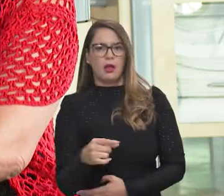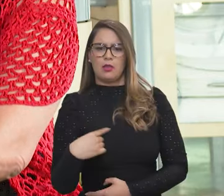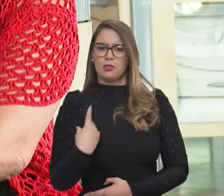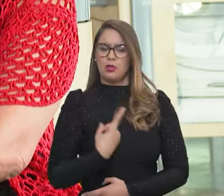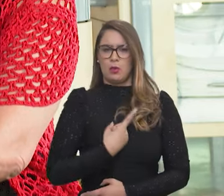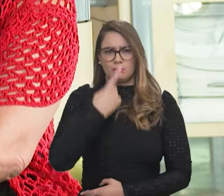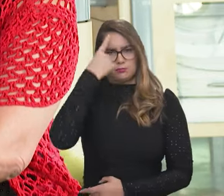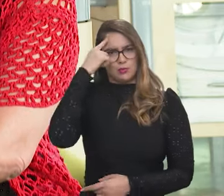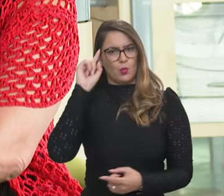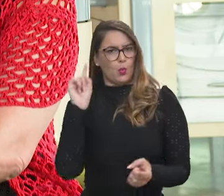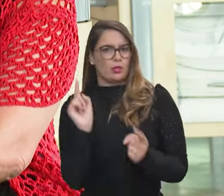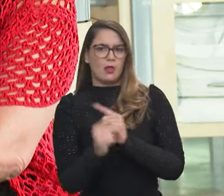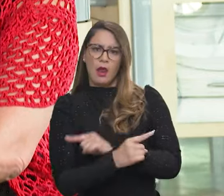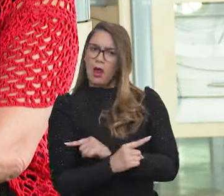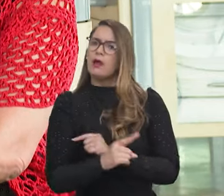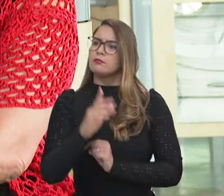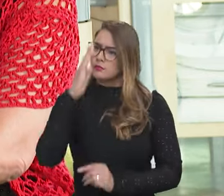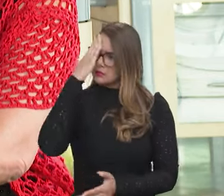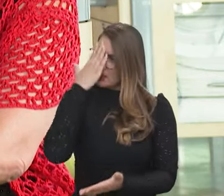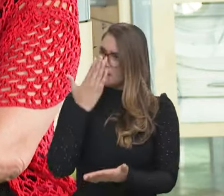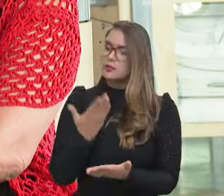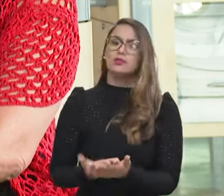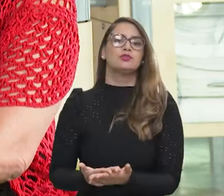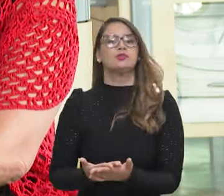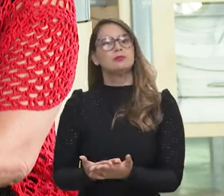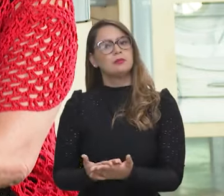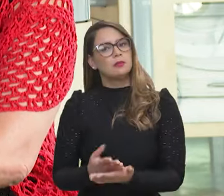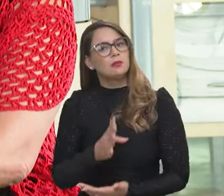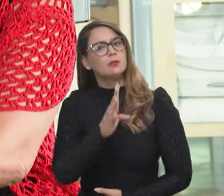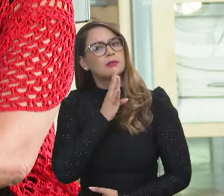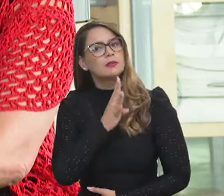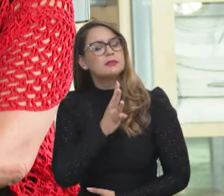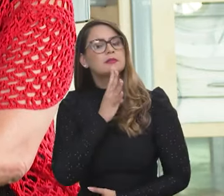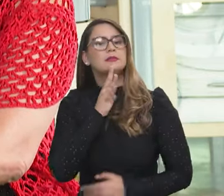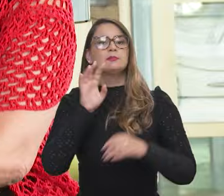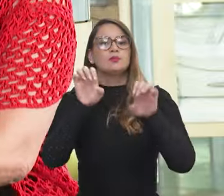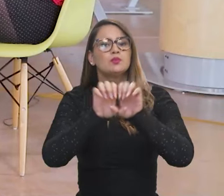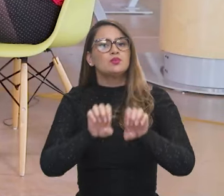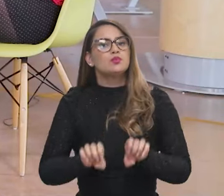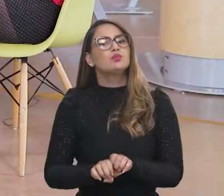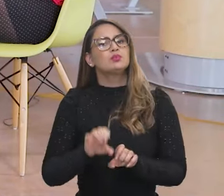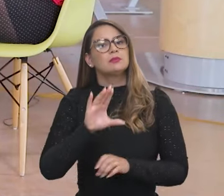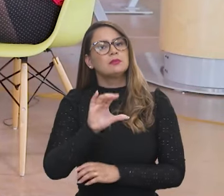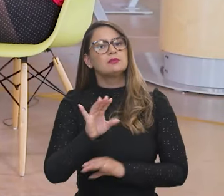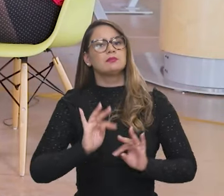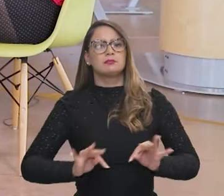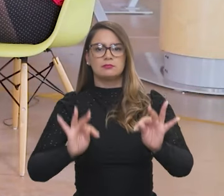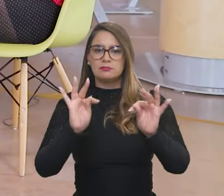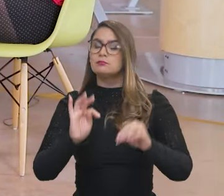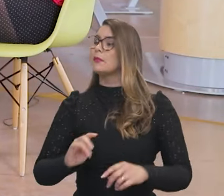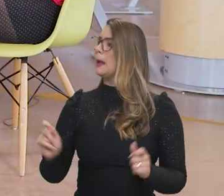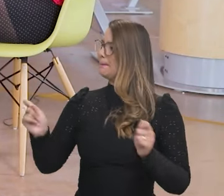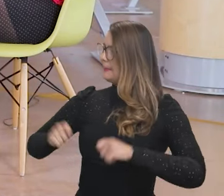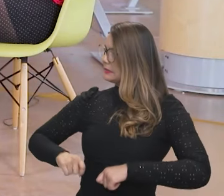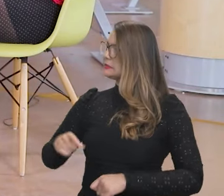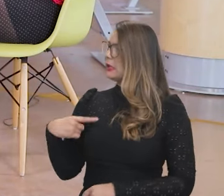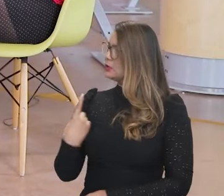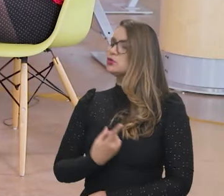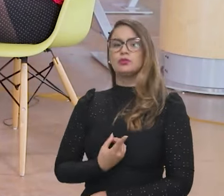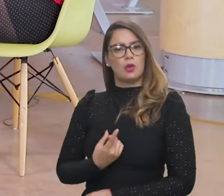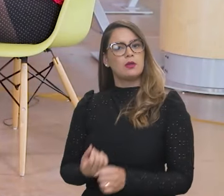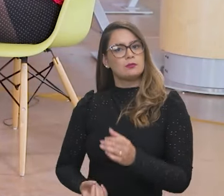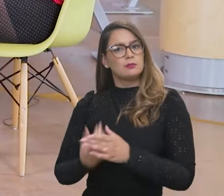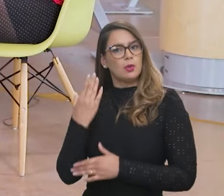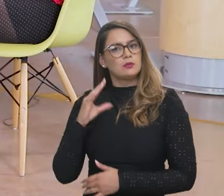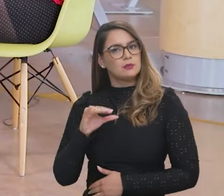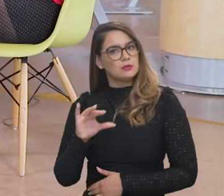contrário, nós temos confiança, conhecemos a nossa infraestrutura de ciência e tecnologia. Nossa capacidade. E a nossa